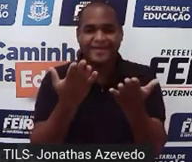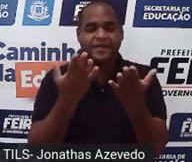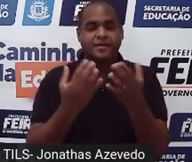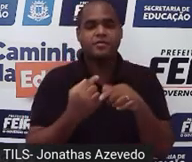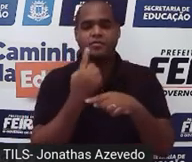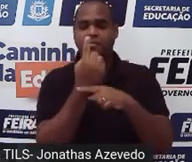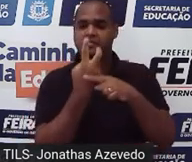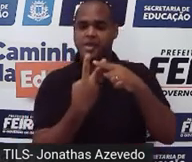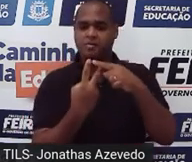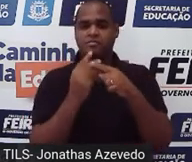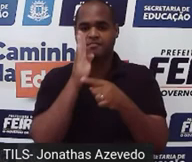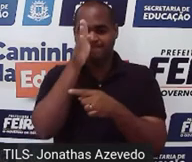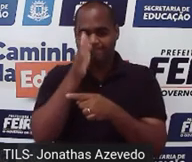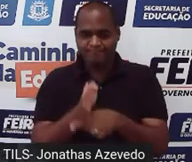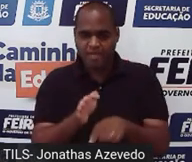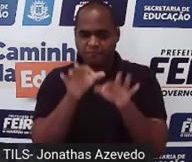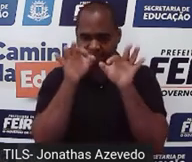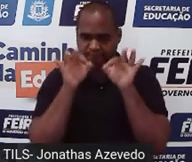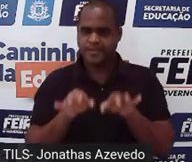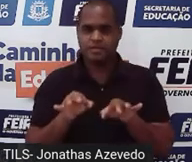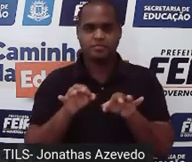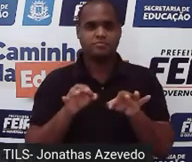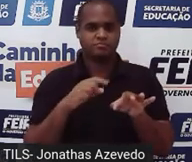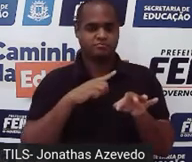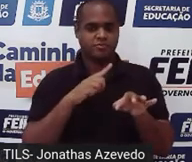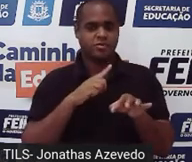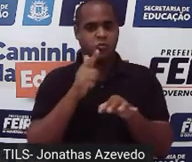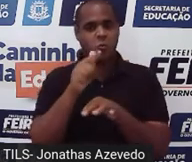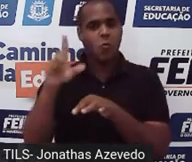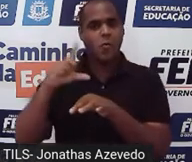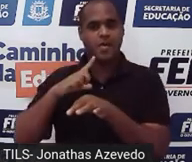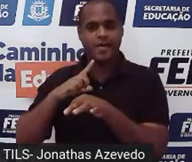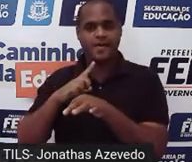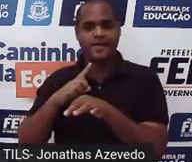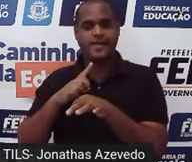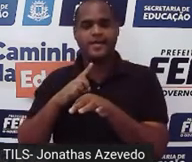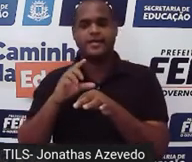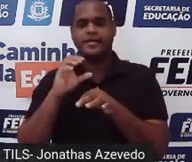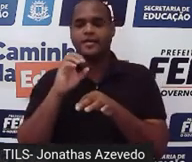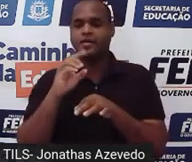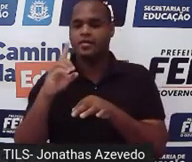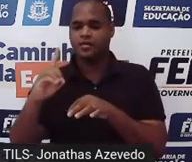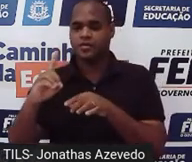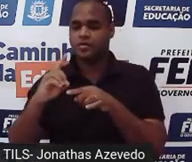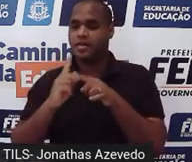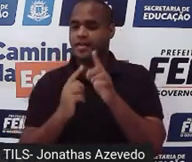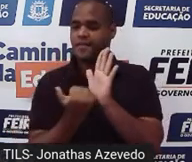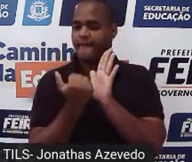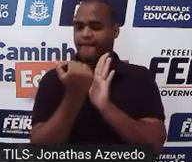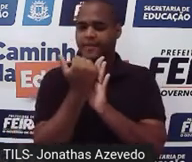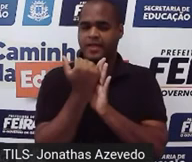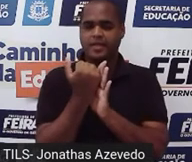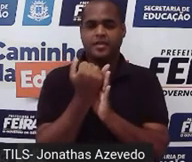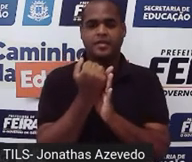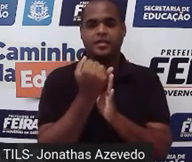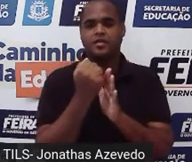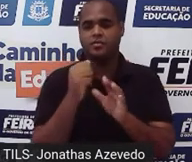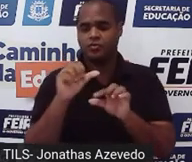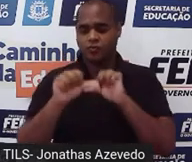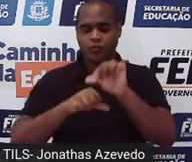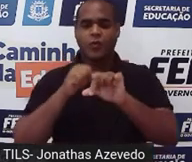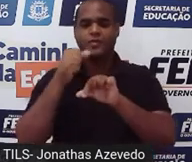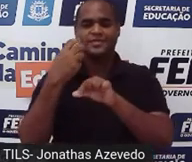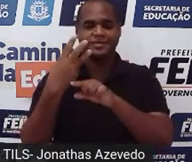meio tava no meio, 1 terço, ó, o número lá embaixo, que é o denominador, aumentou. Era 2, virou 3, então,